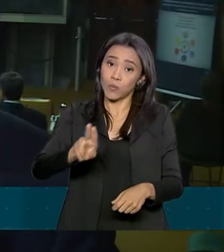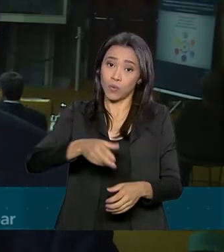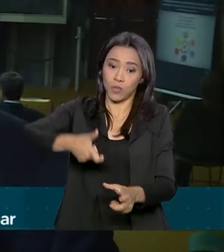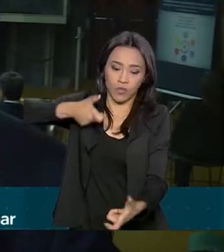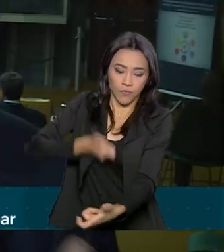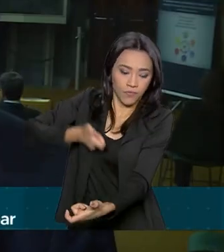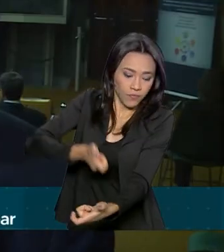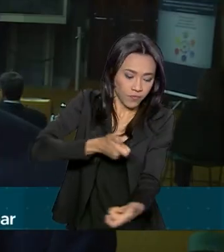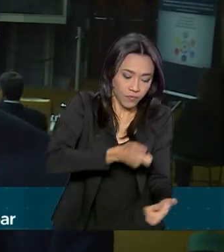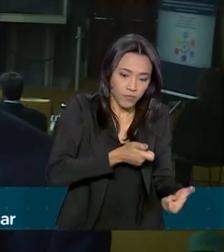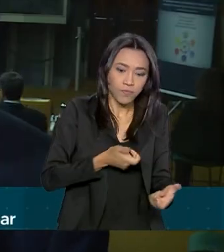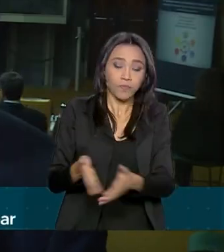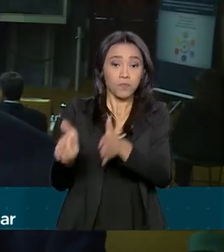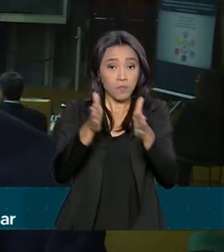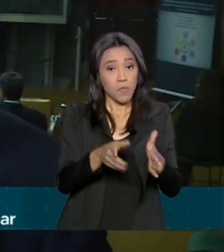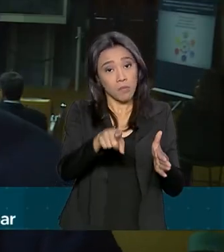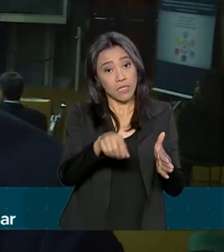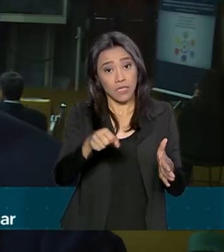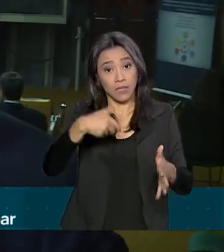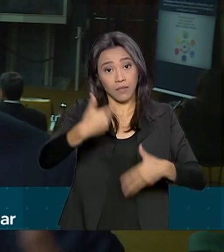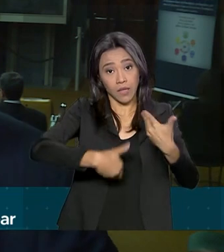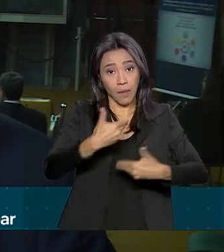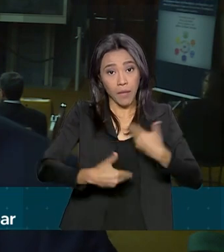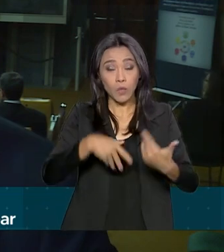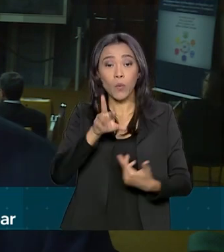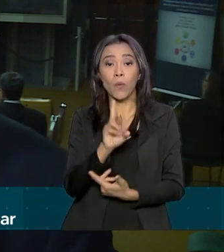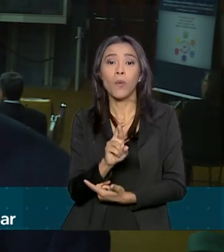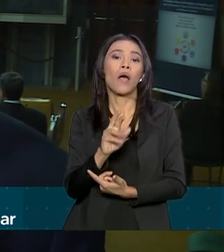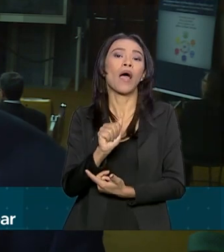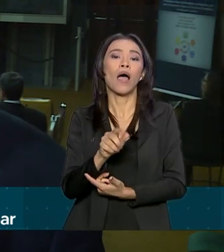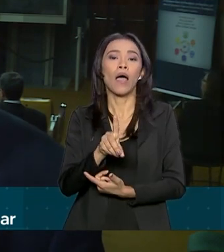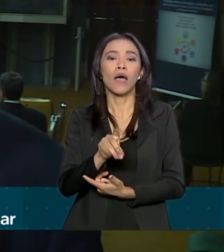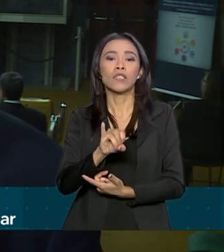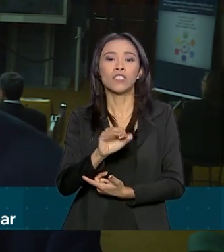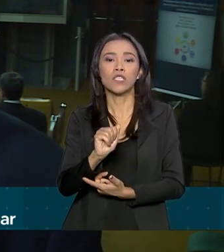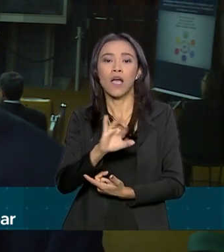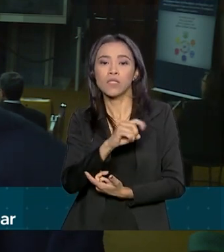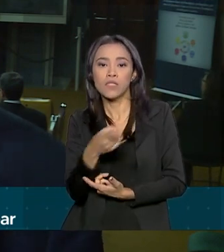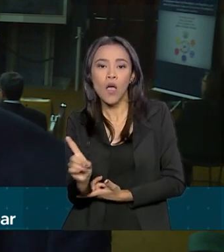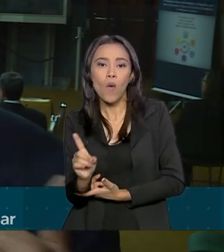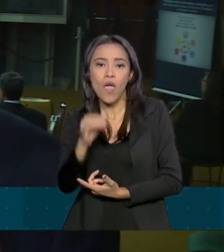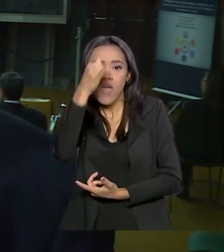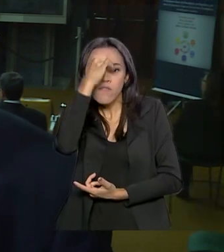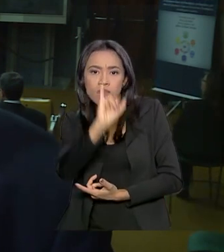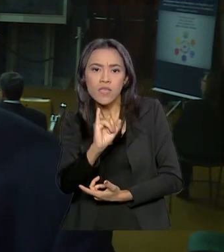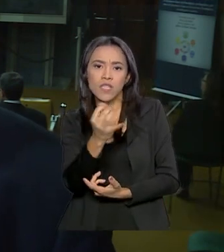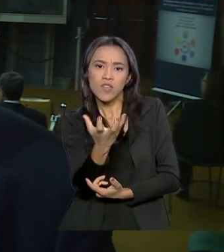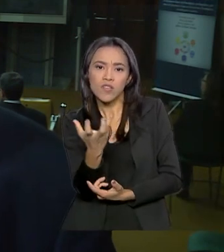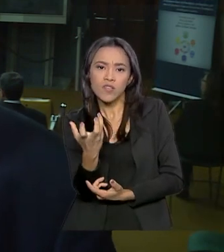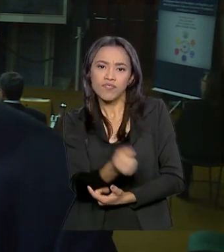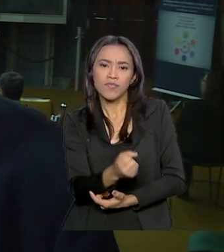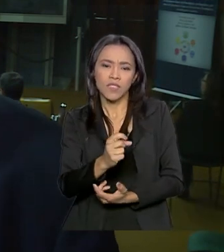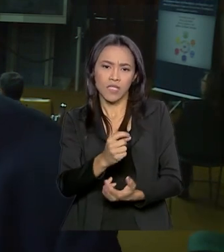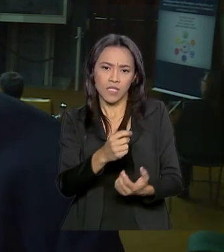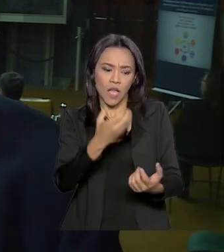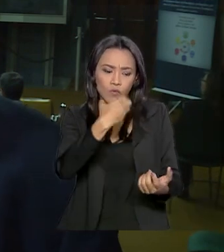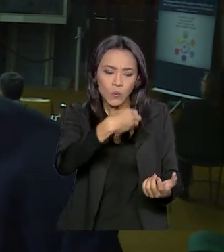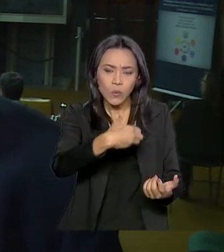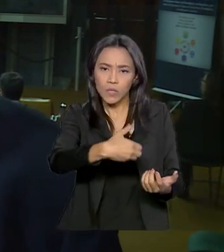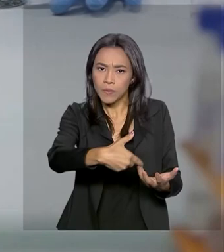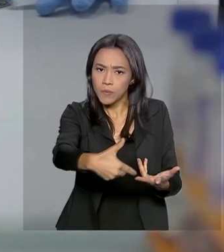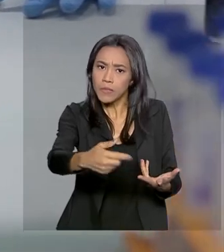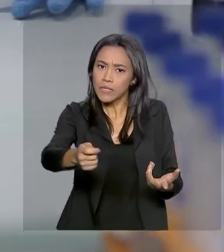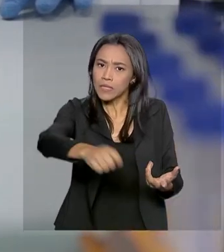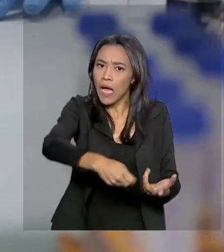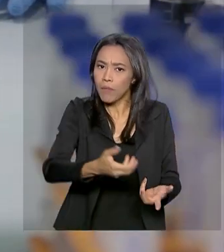tratamento com irradiação, você elimina qualquer contaminação naquela fruta, aumenta o tempo de durabilidade e ela fica segura